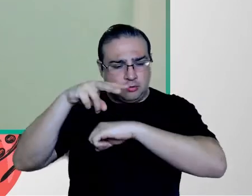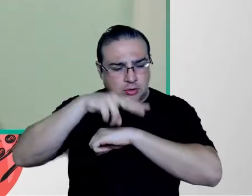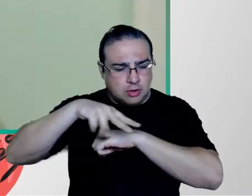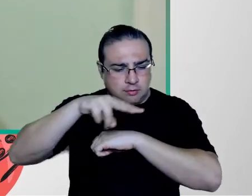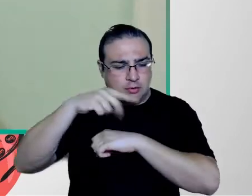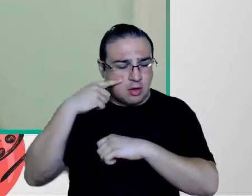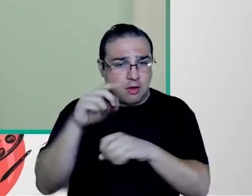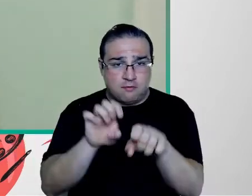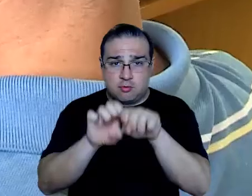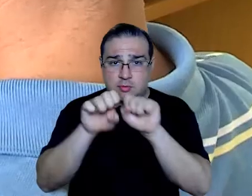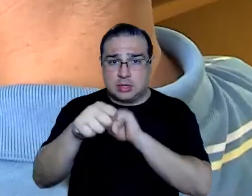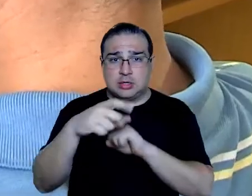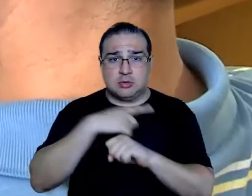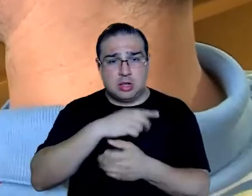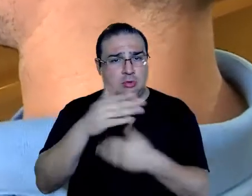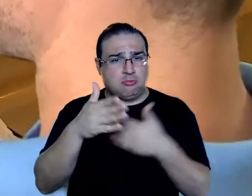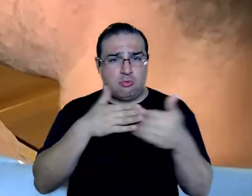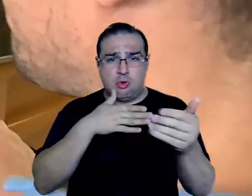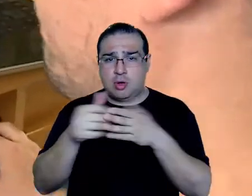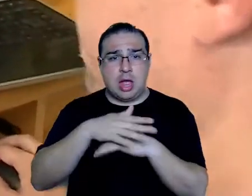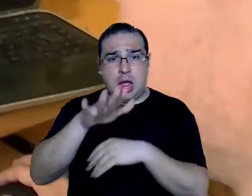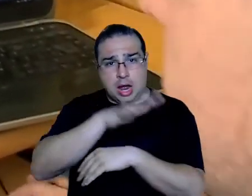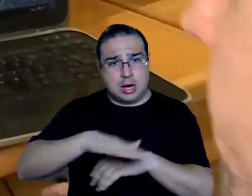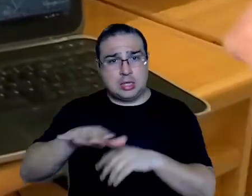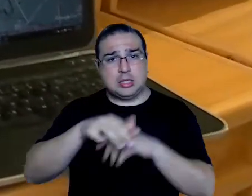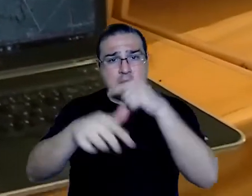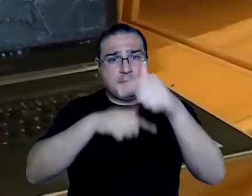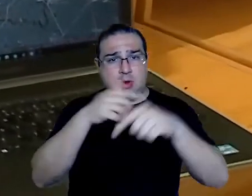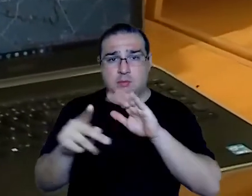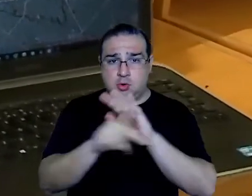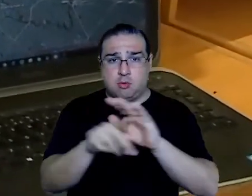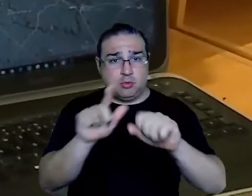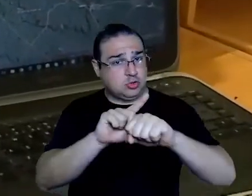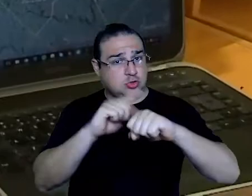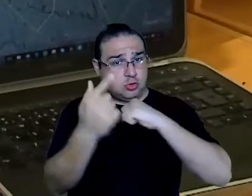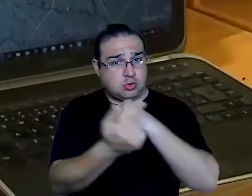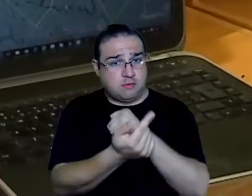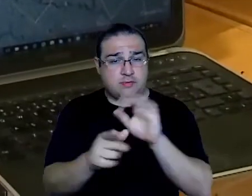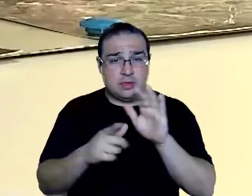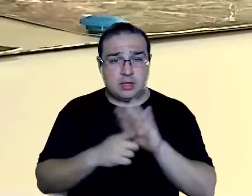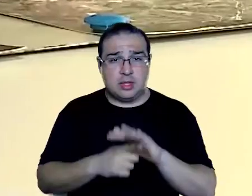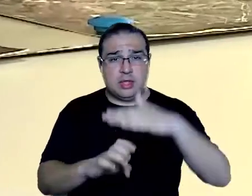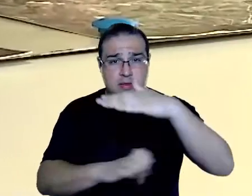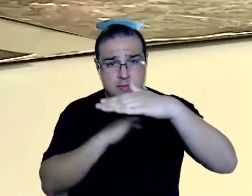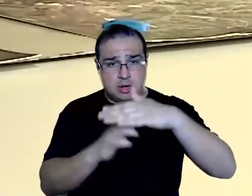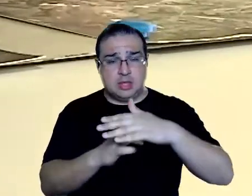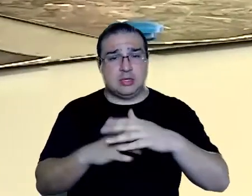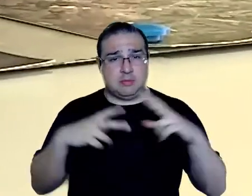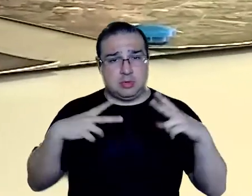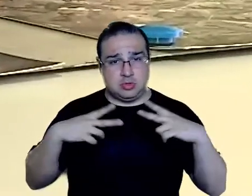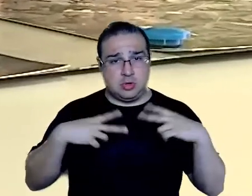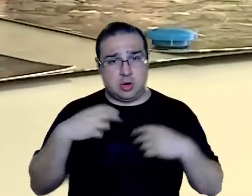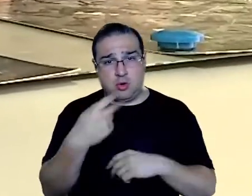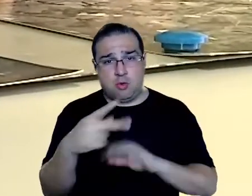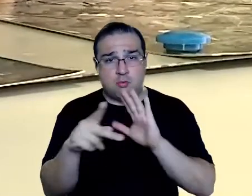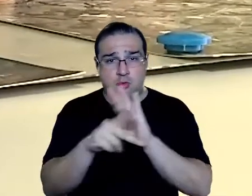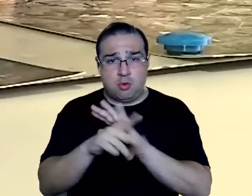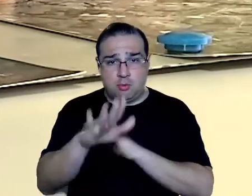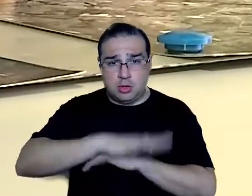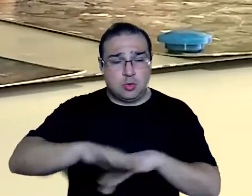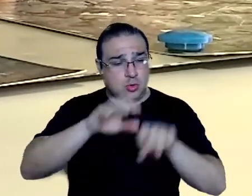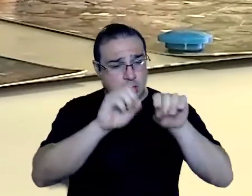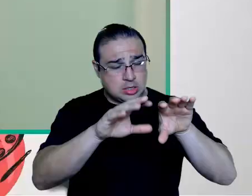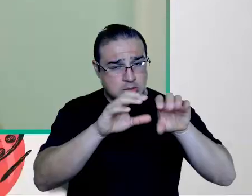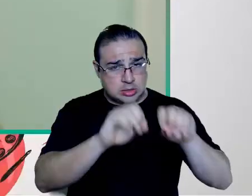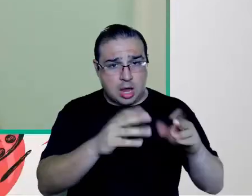excelente formação em qualquer uma das áreas de atuação do geógrafo, seja instituições públicas ou privadas, seja no campo da